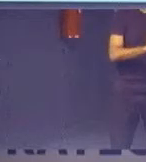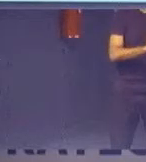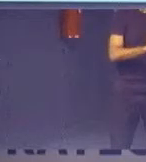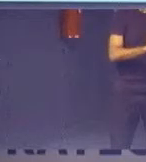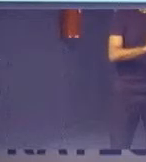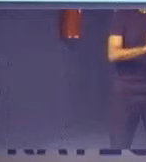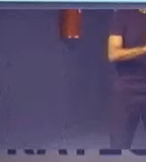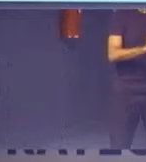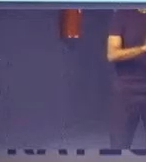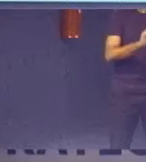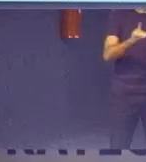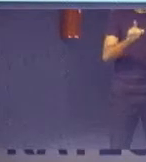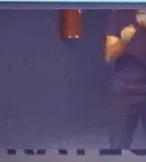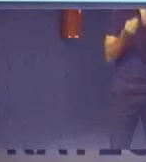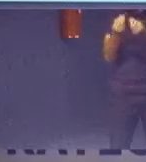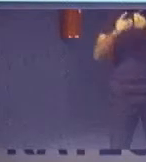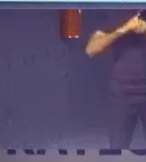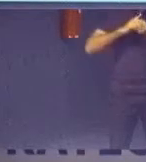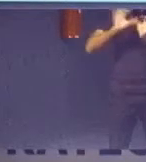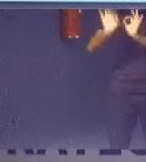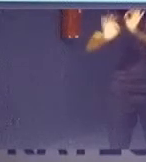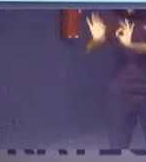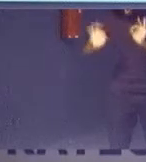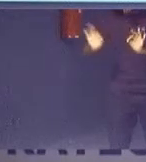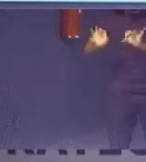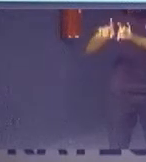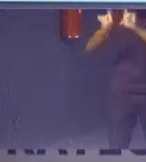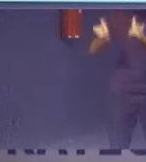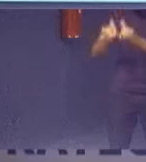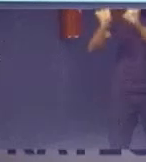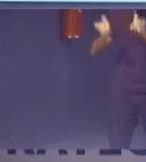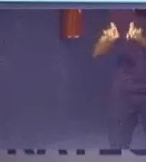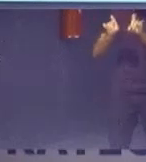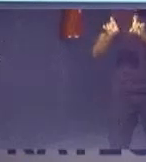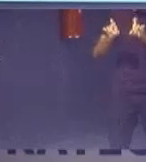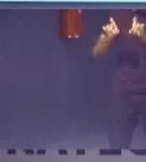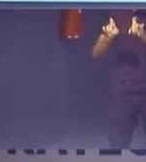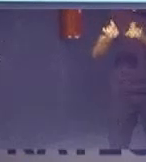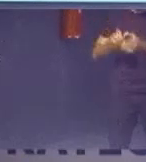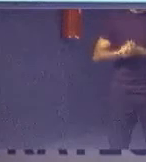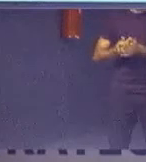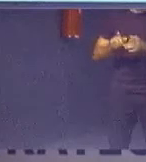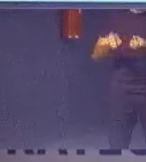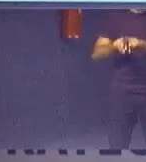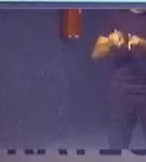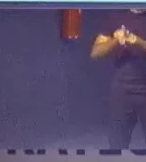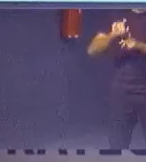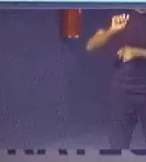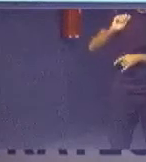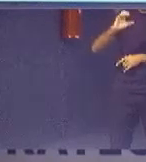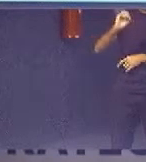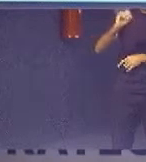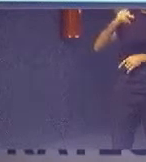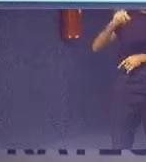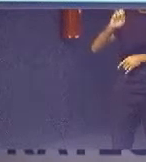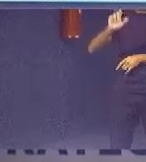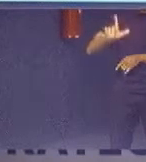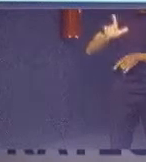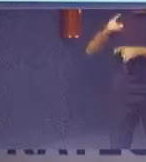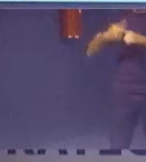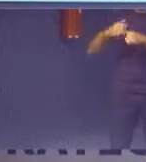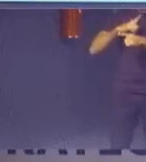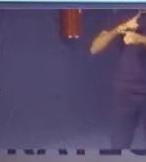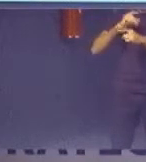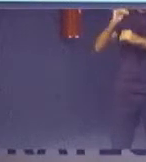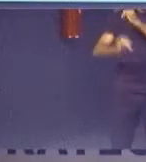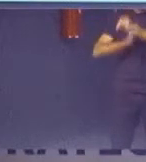processo mecanismo de digitalização e também a Copel por causa da internet ela leva para nós a